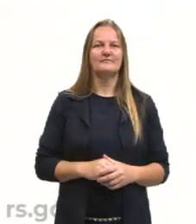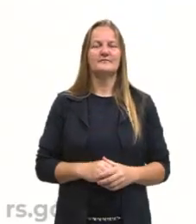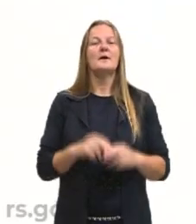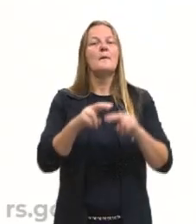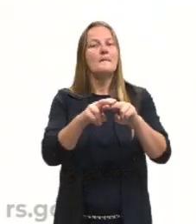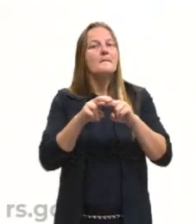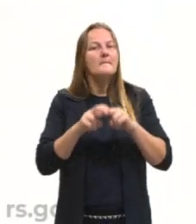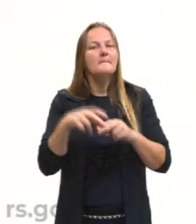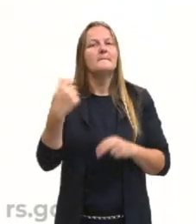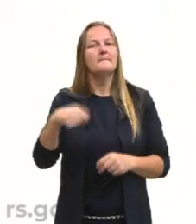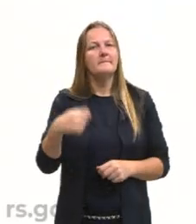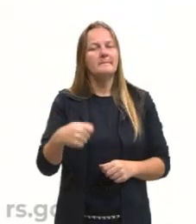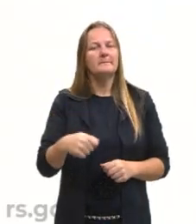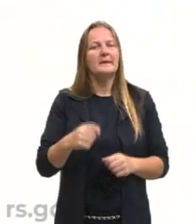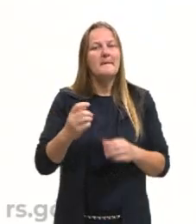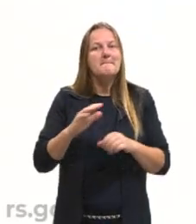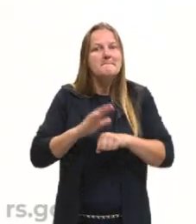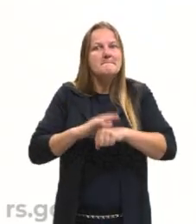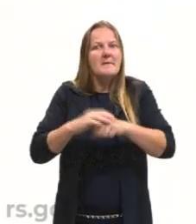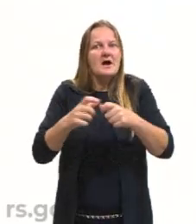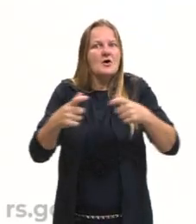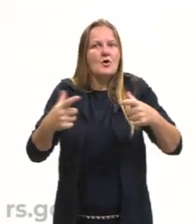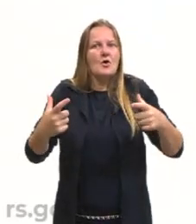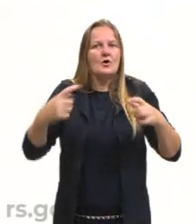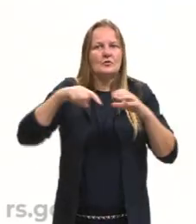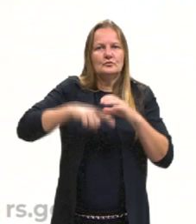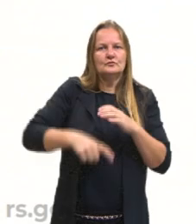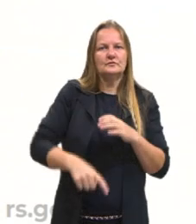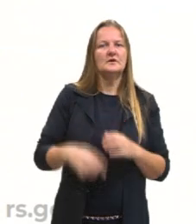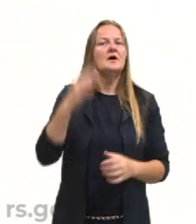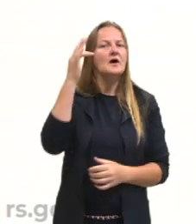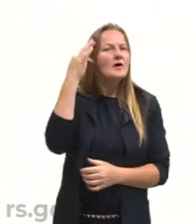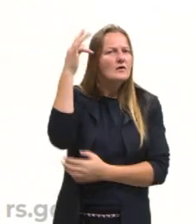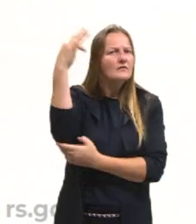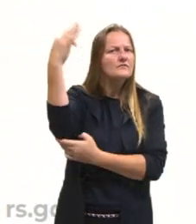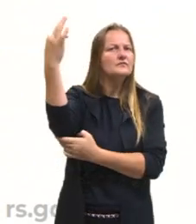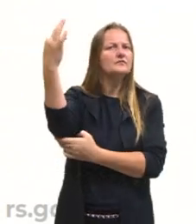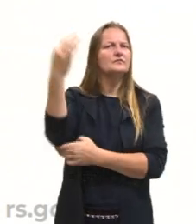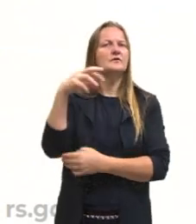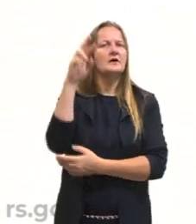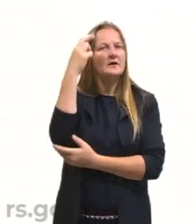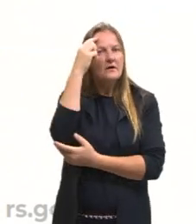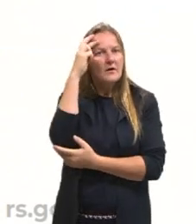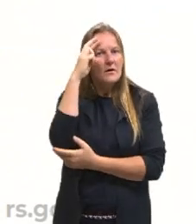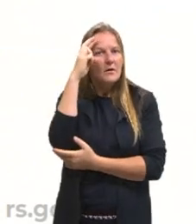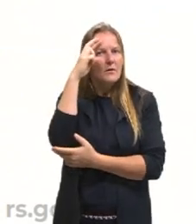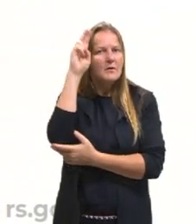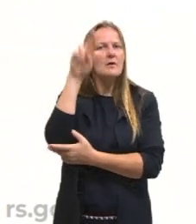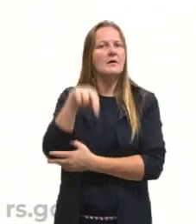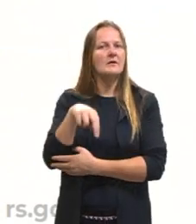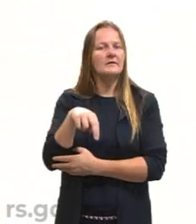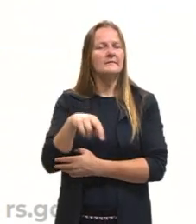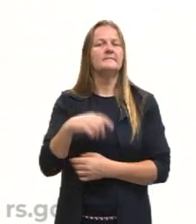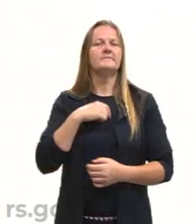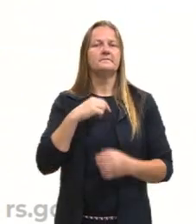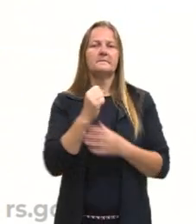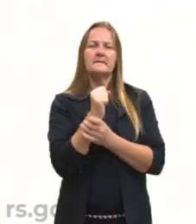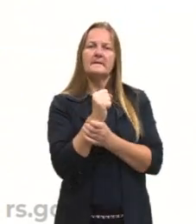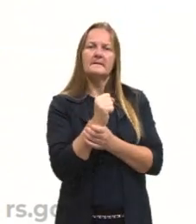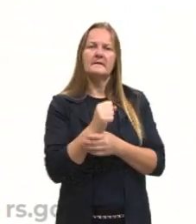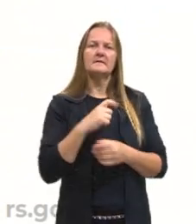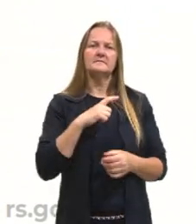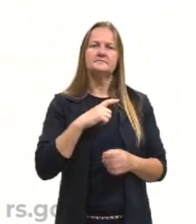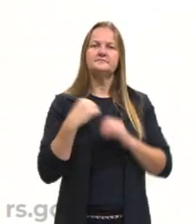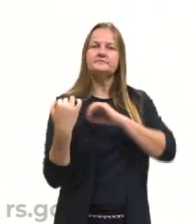portanto, nós precisamos de algo maior, que é a filosofia, que é a razão, que é algo seguro, que seria